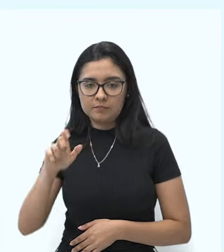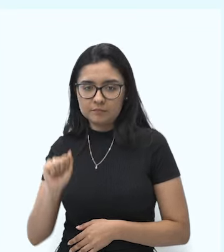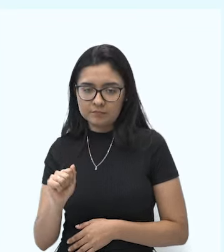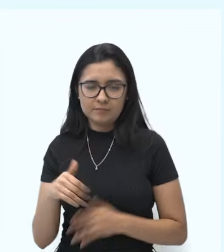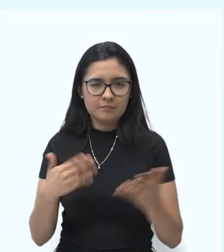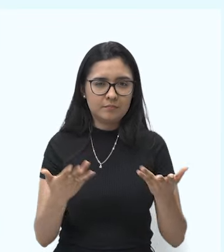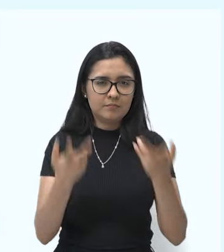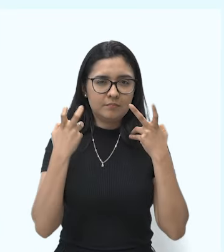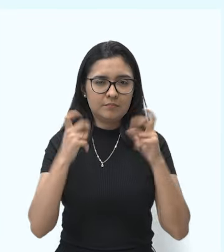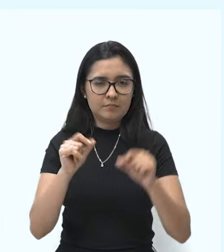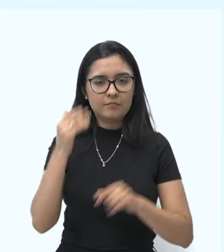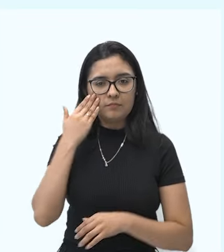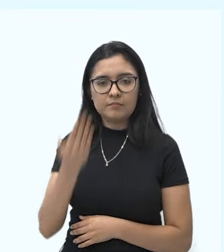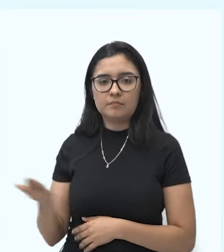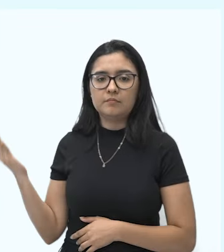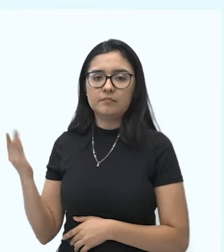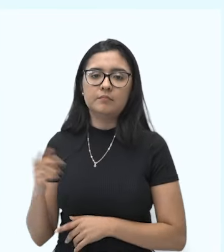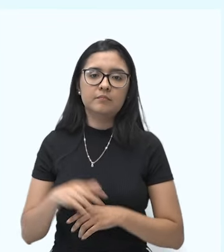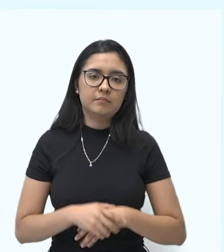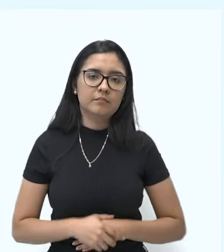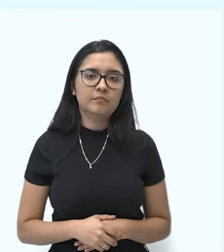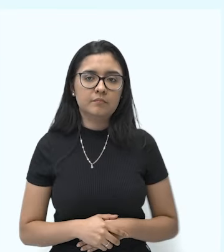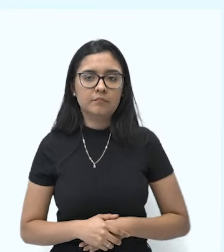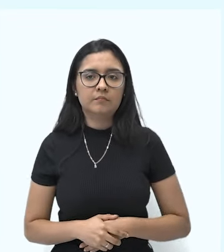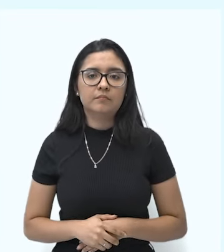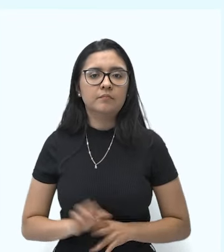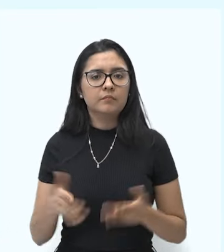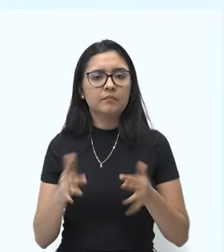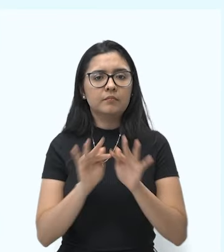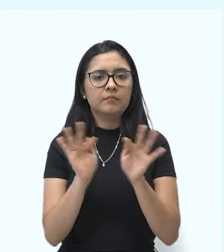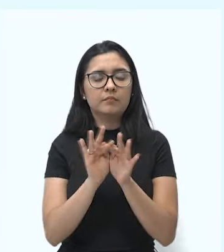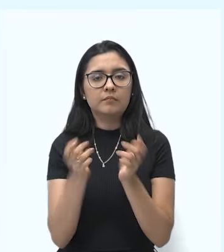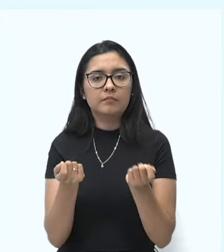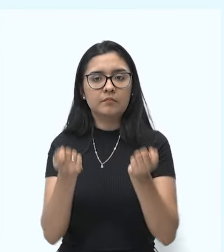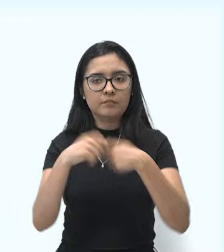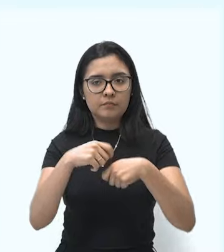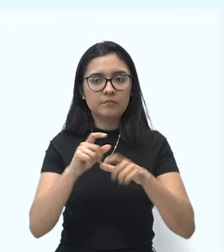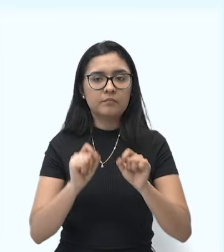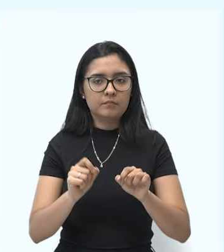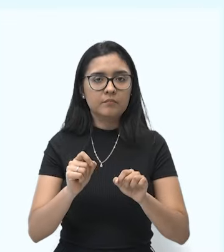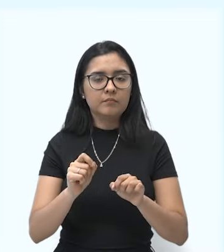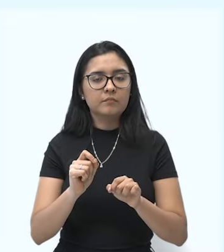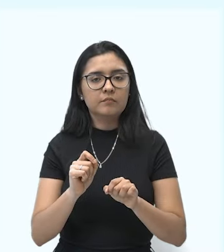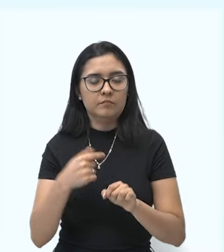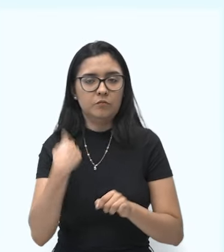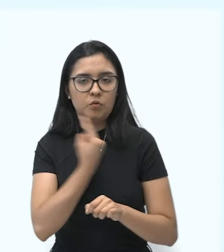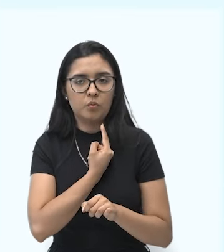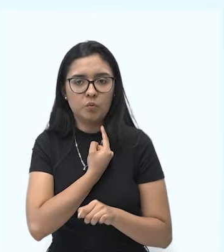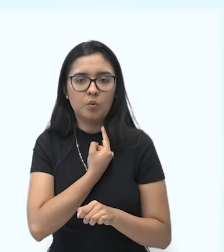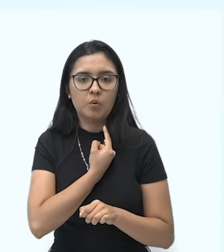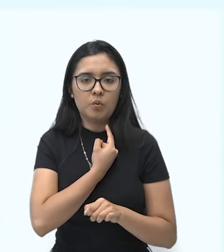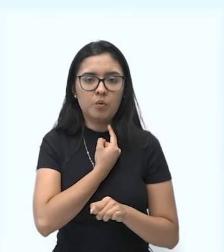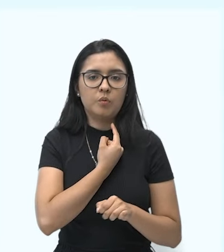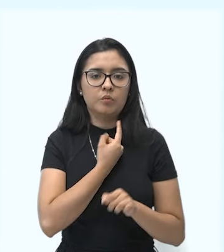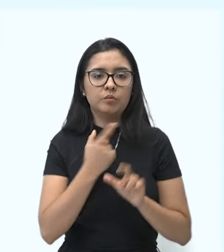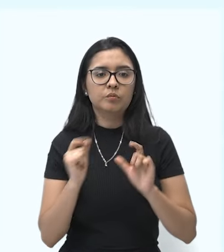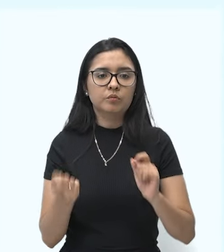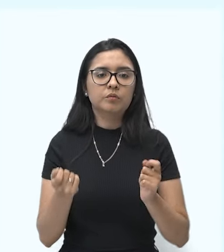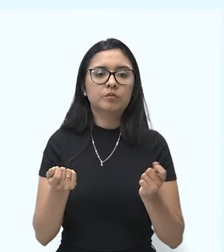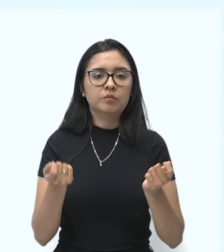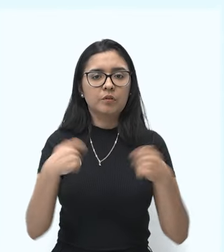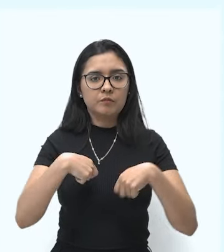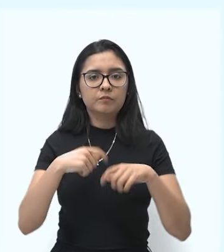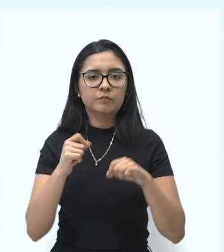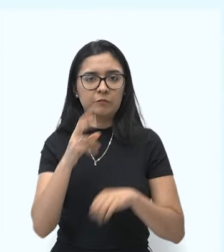Então, vemos aí que a alavanca é uma máquina simples, né? Que facilita a realização da atividade por aumentar a nossa